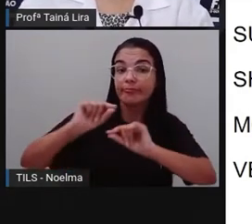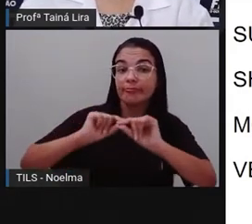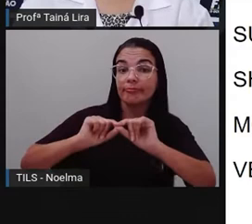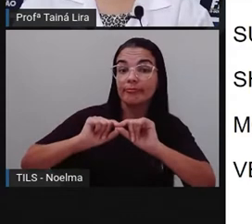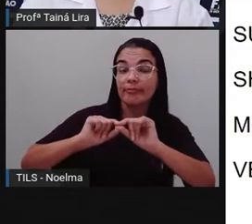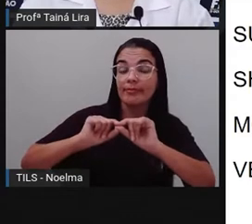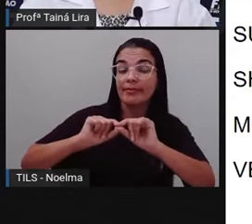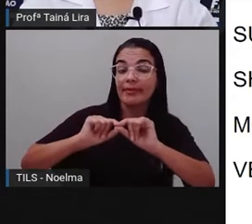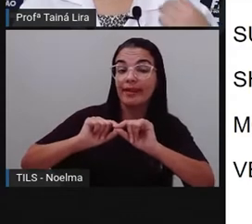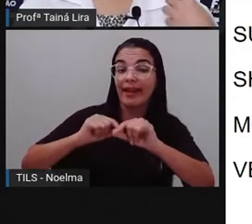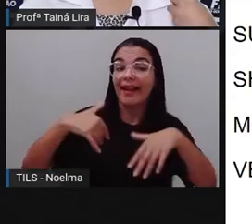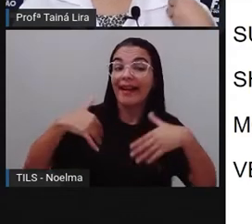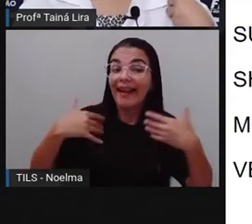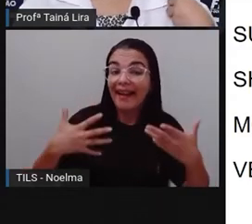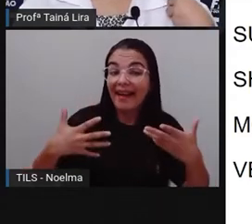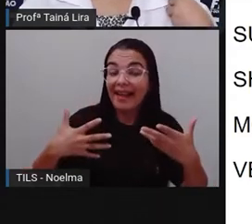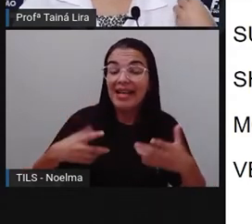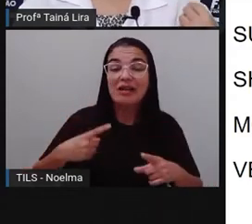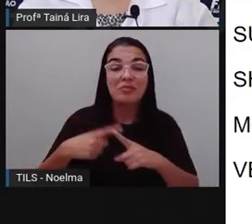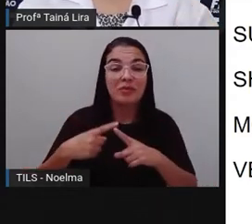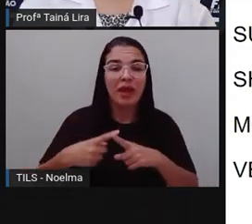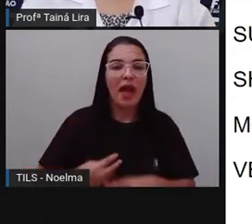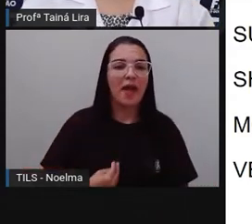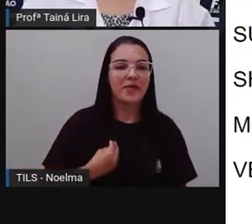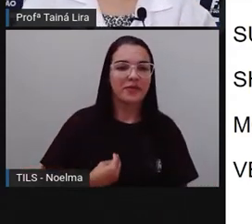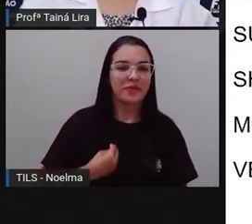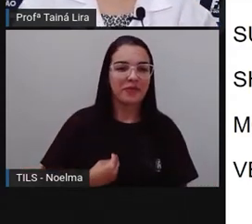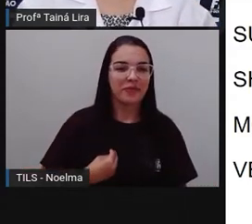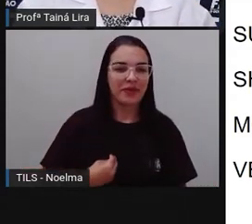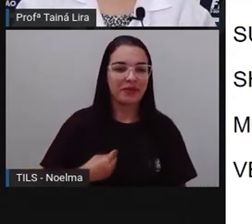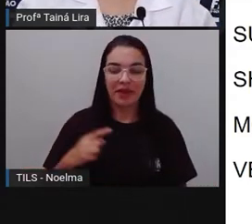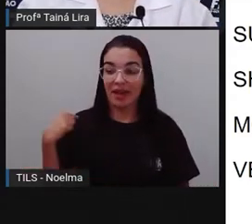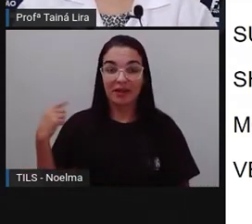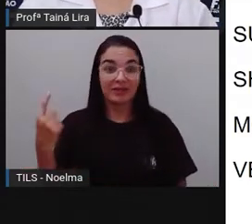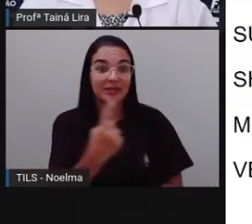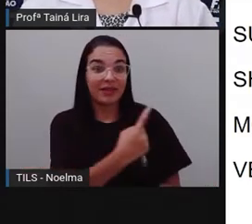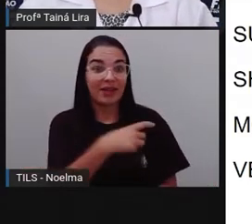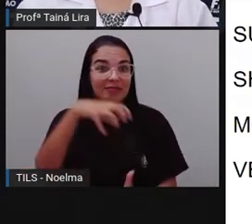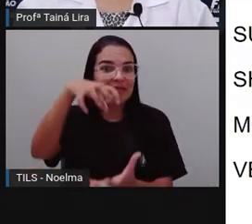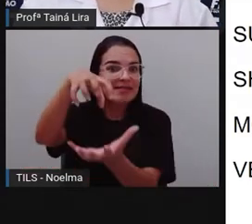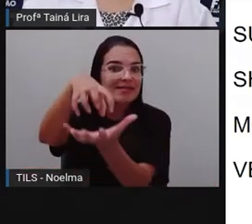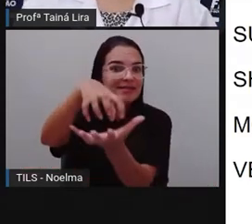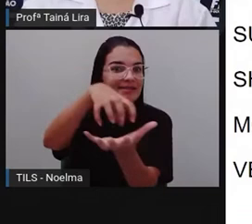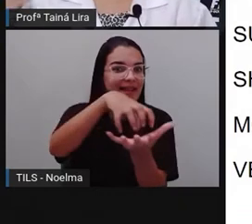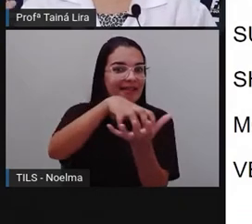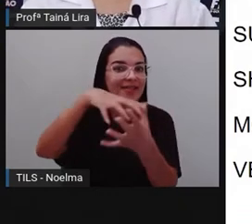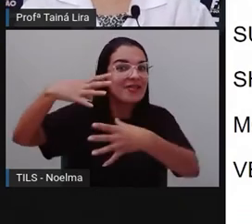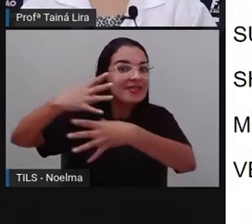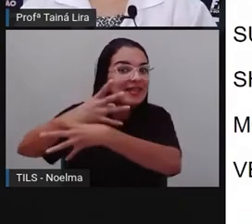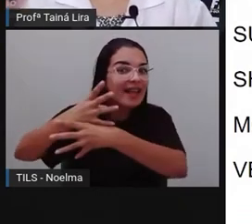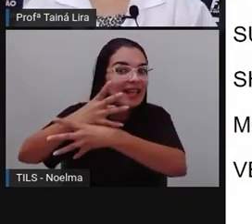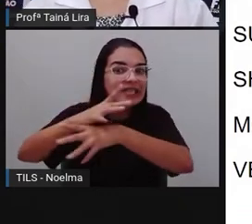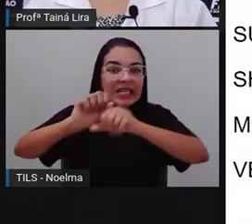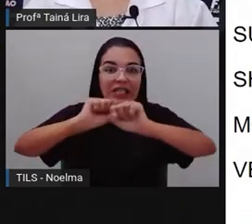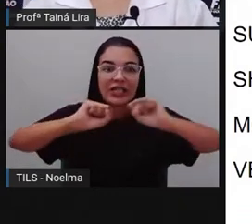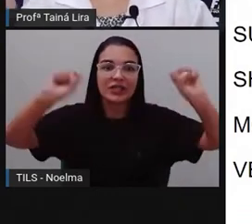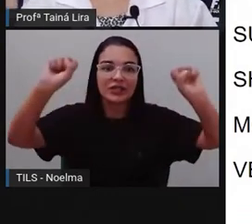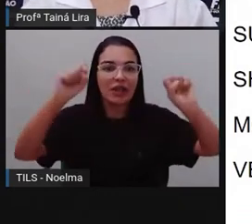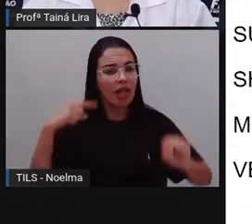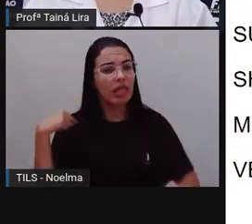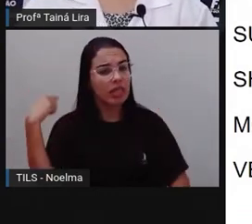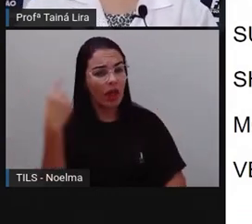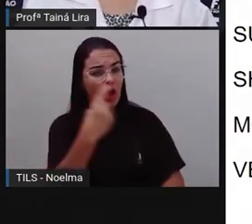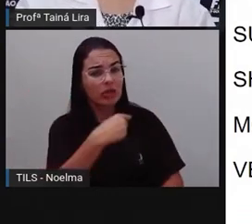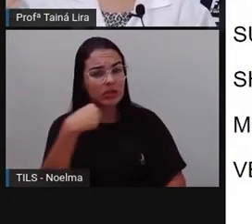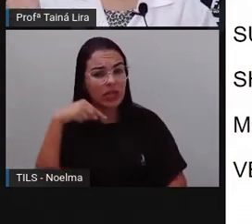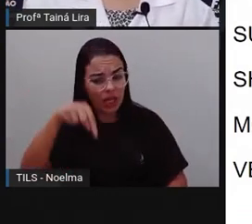onde nós moramos, né? Que são os grandes centros, as grandes cidades. Nós moramos aí em um